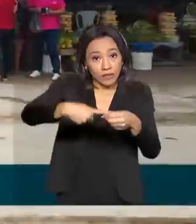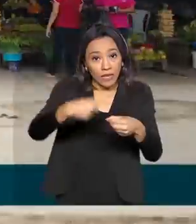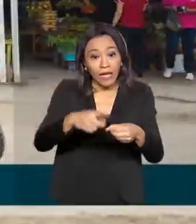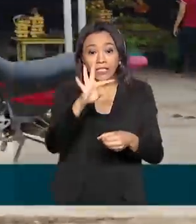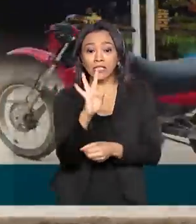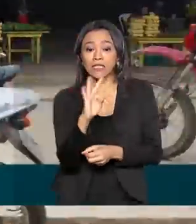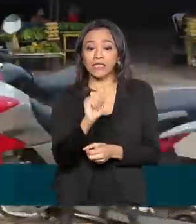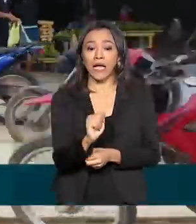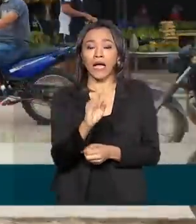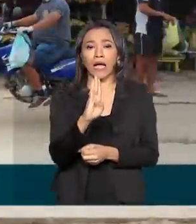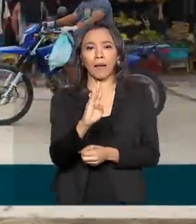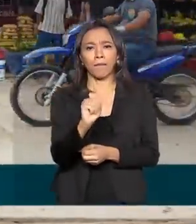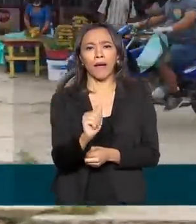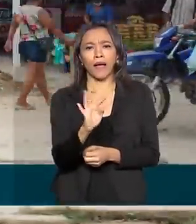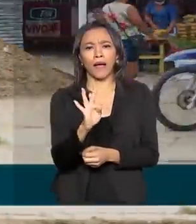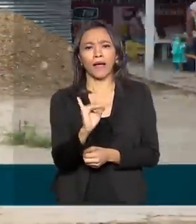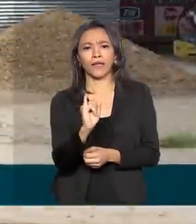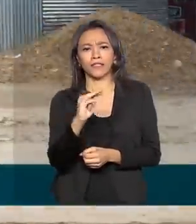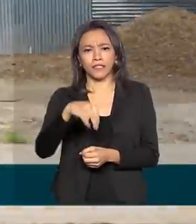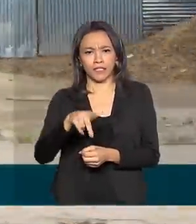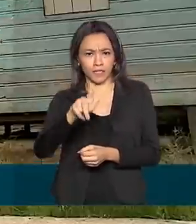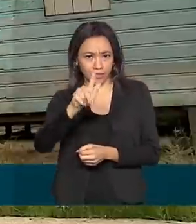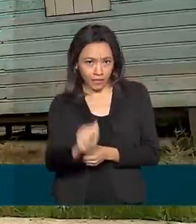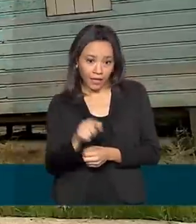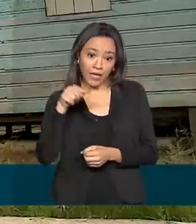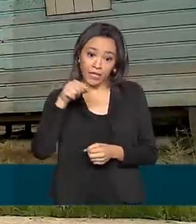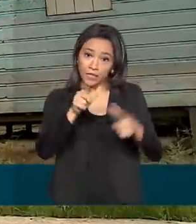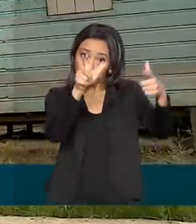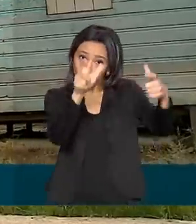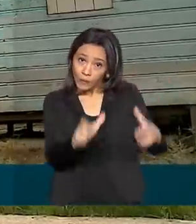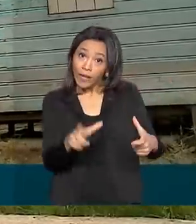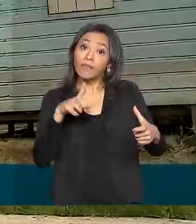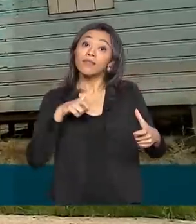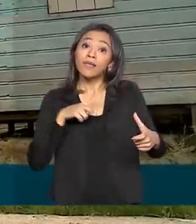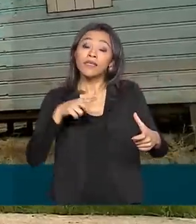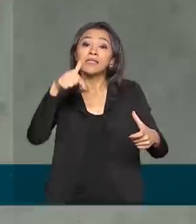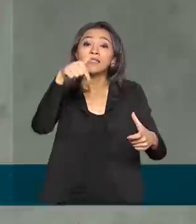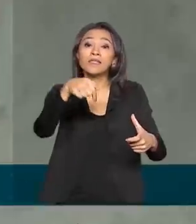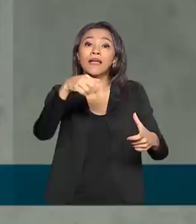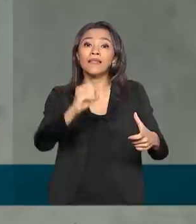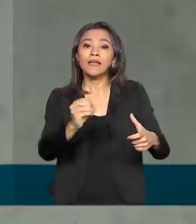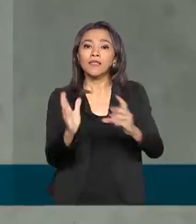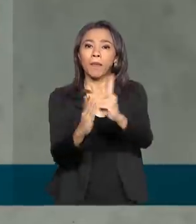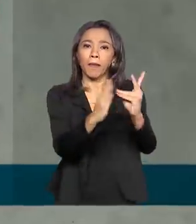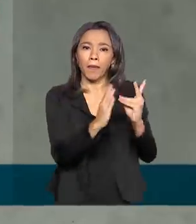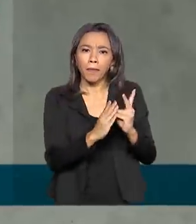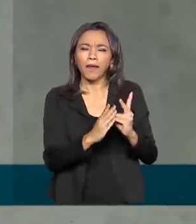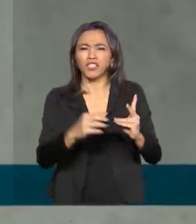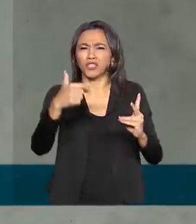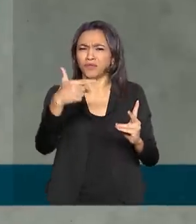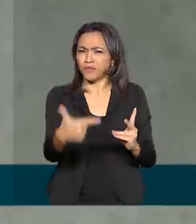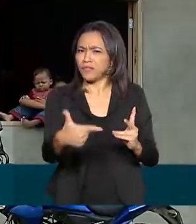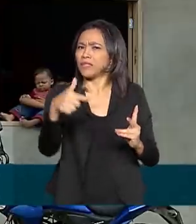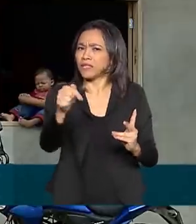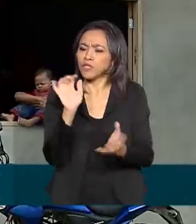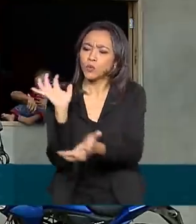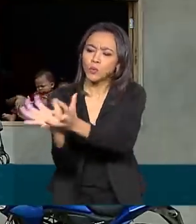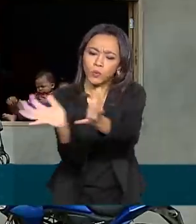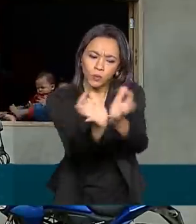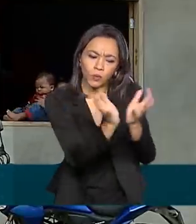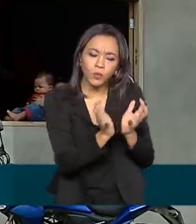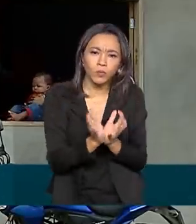está localizada no Alto Solimões, região onde vivem 70 mil indígenas de 27 etnias em